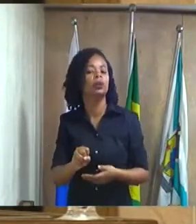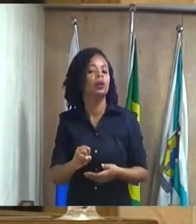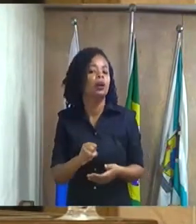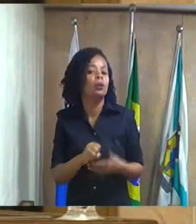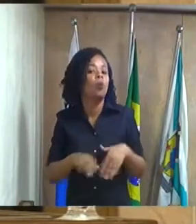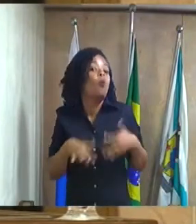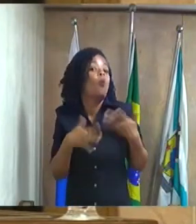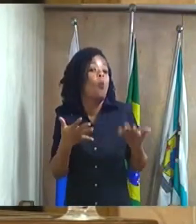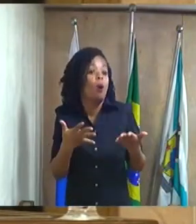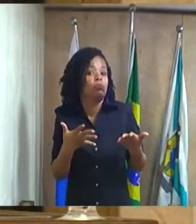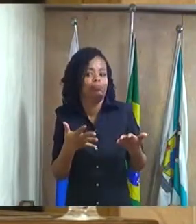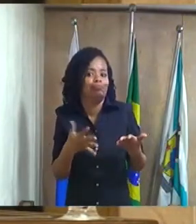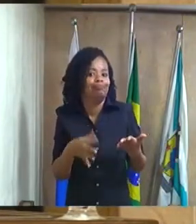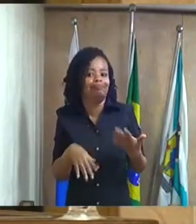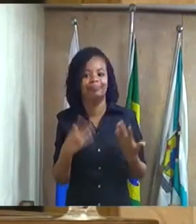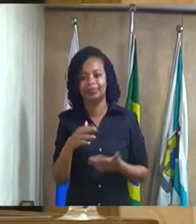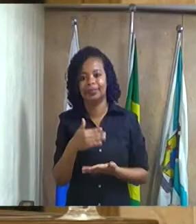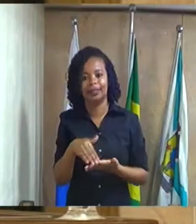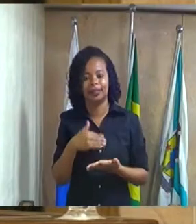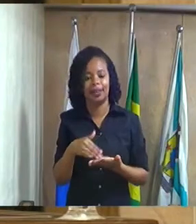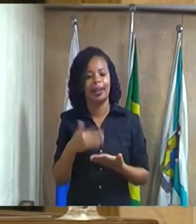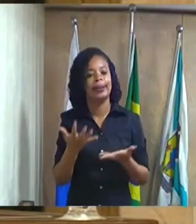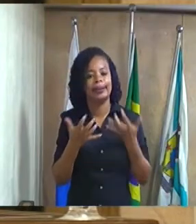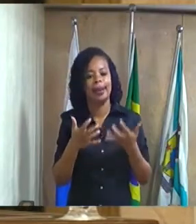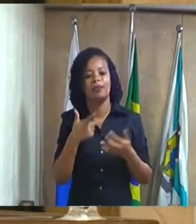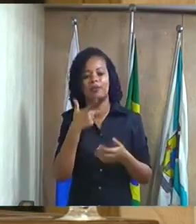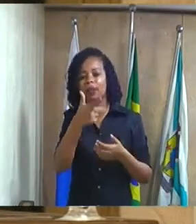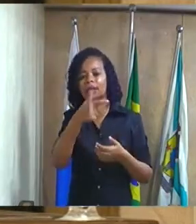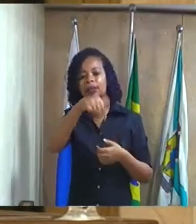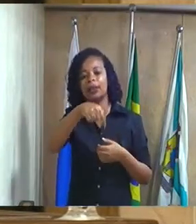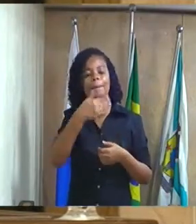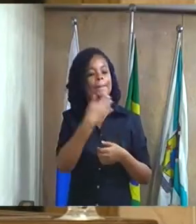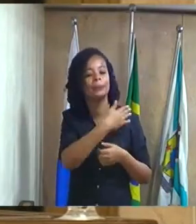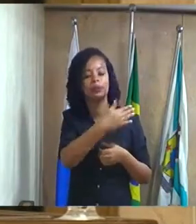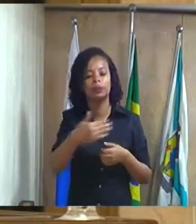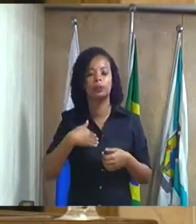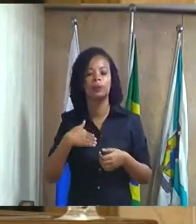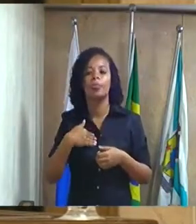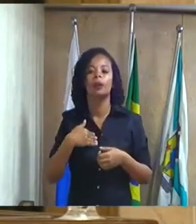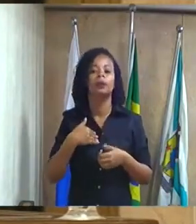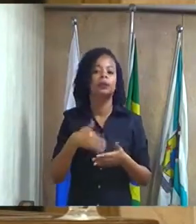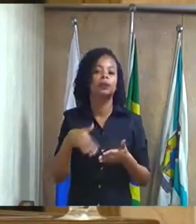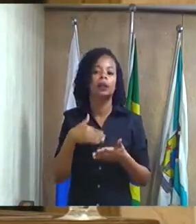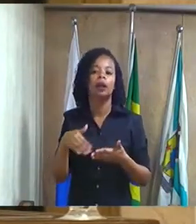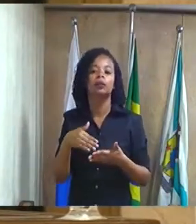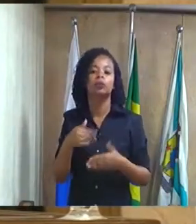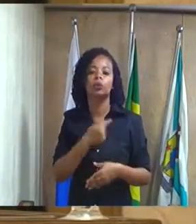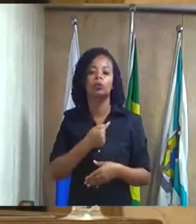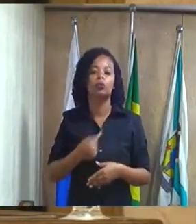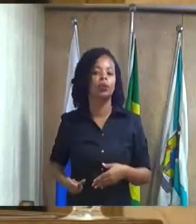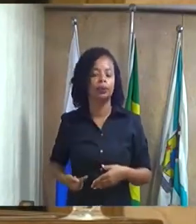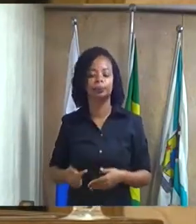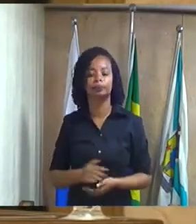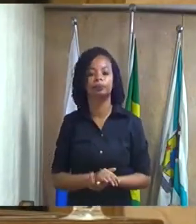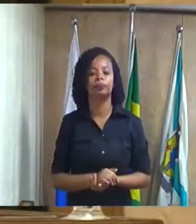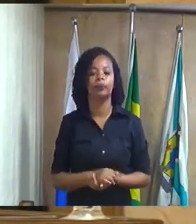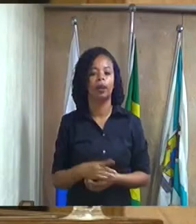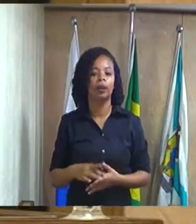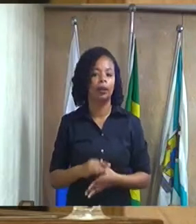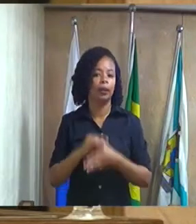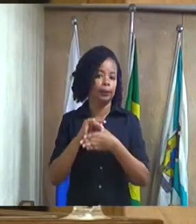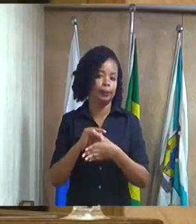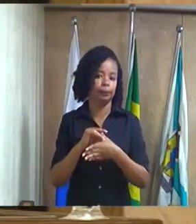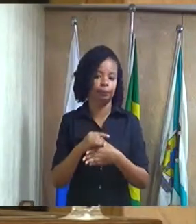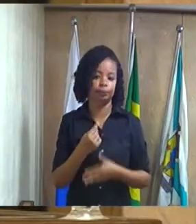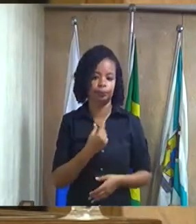secretaria mas eu gostaria de fazer uma ressalva aqui até a pedido do secretário de governo dessa casa o líder de governo dessa